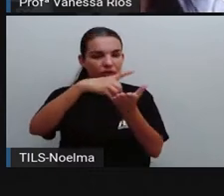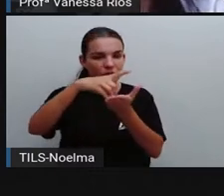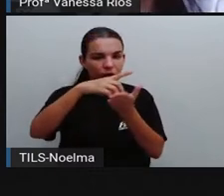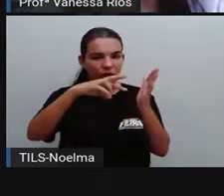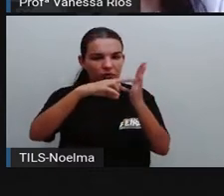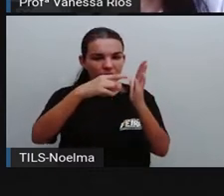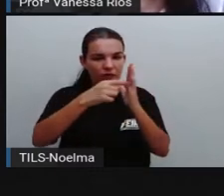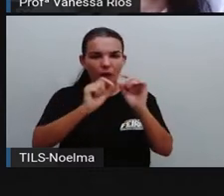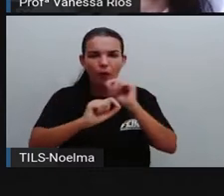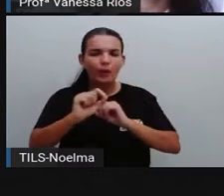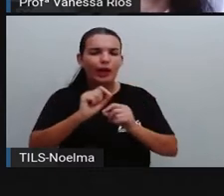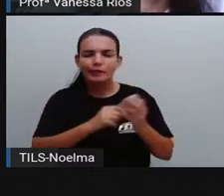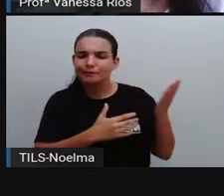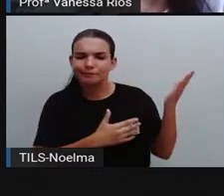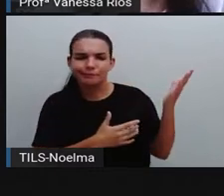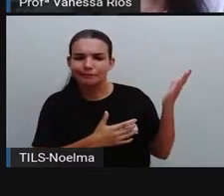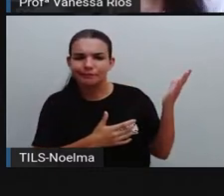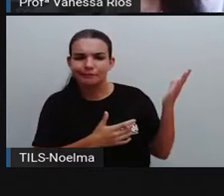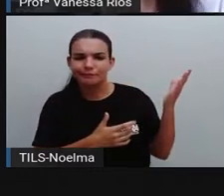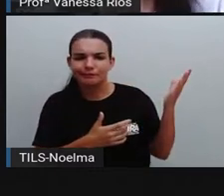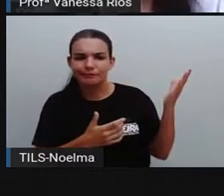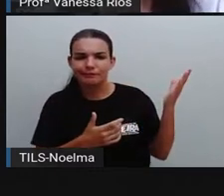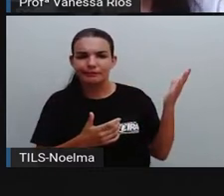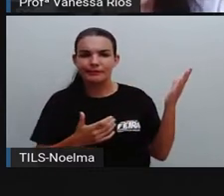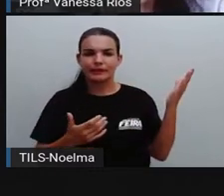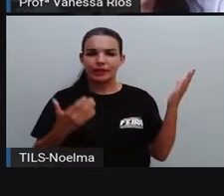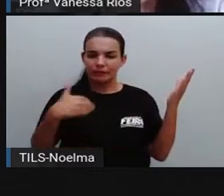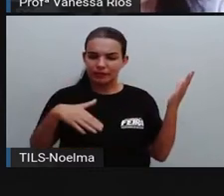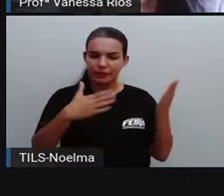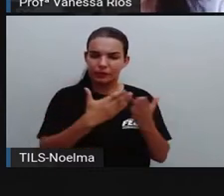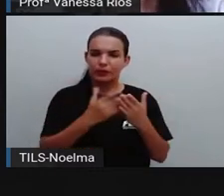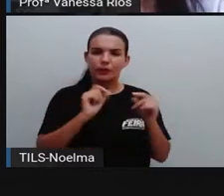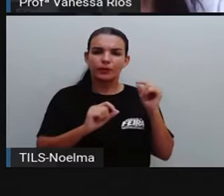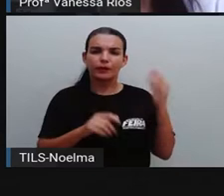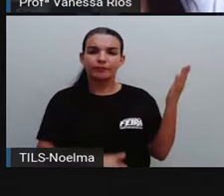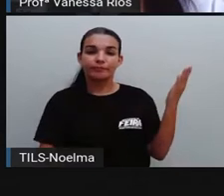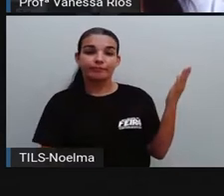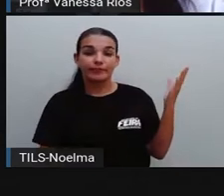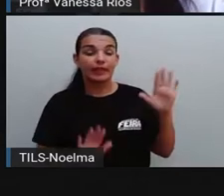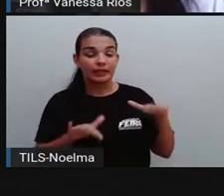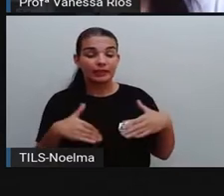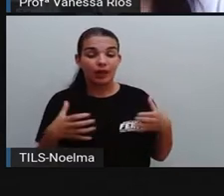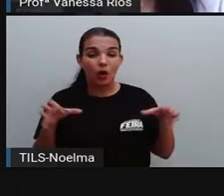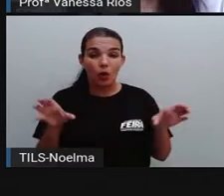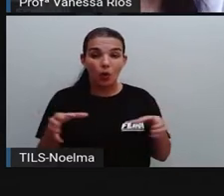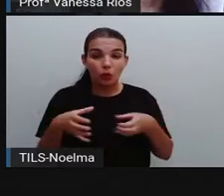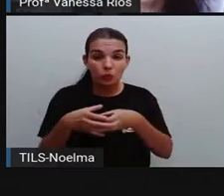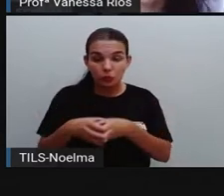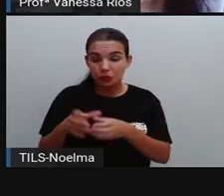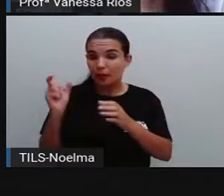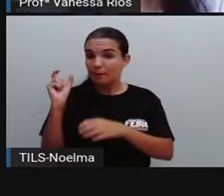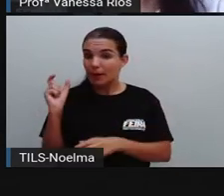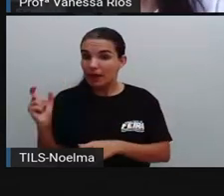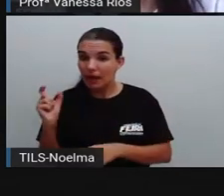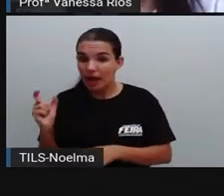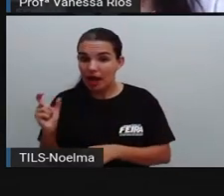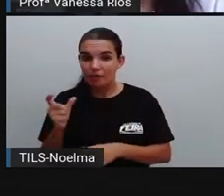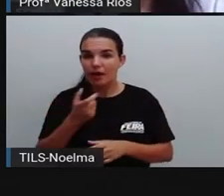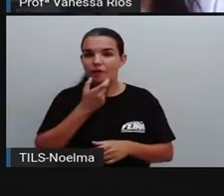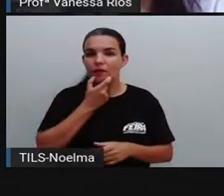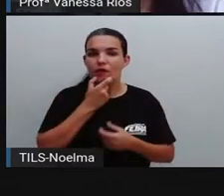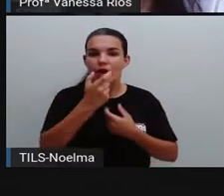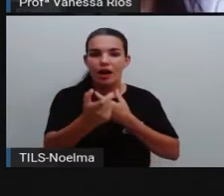dicionário, o que é que é vocabulário? Já que a gente vai estudar sobre isso. Conjunto das palavras dos